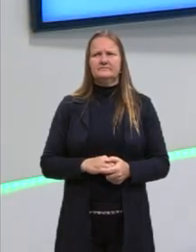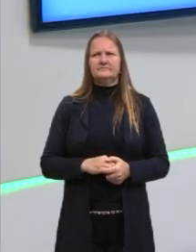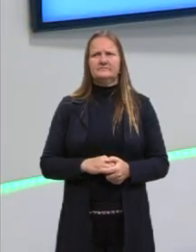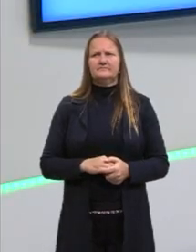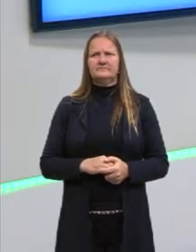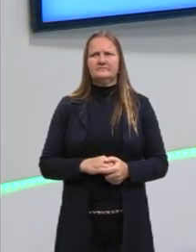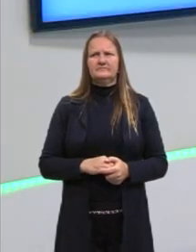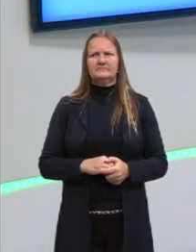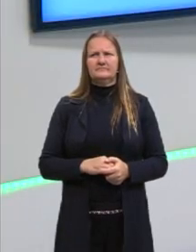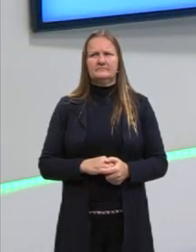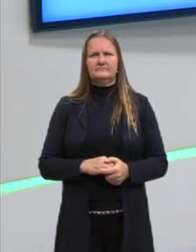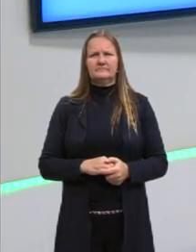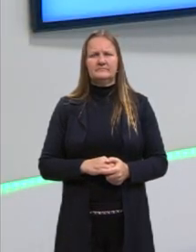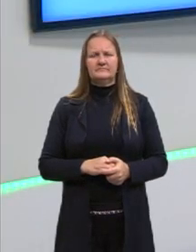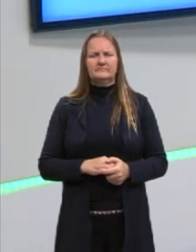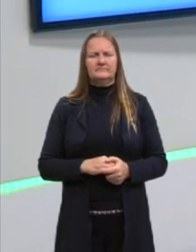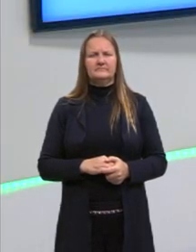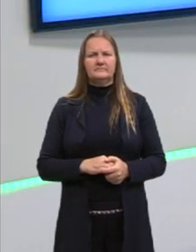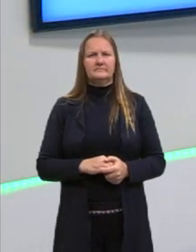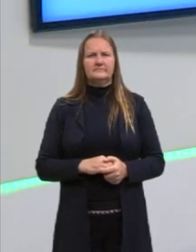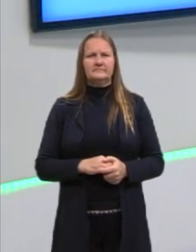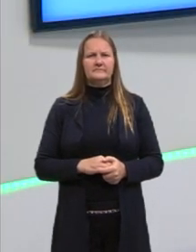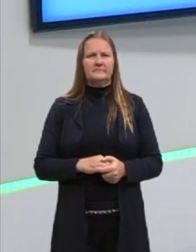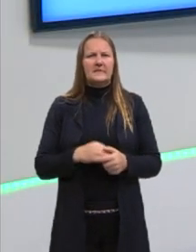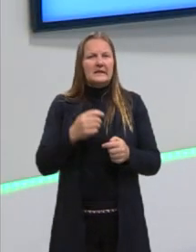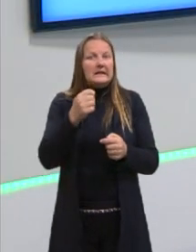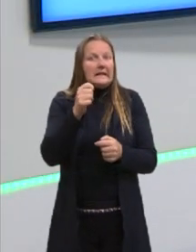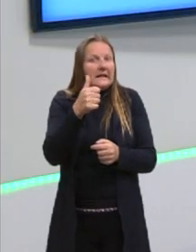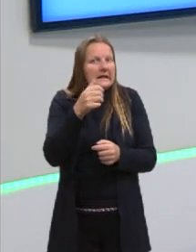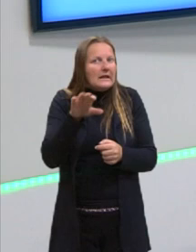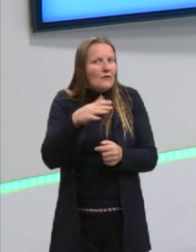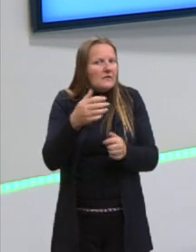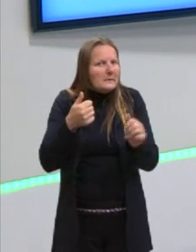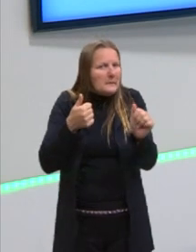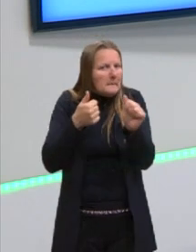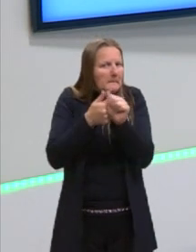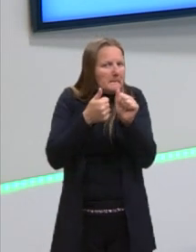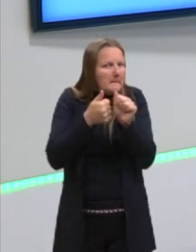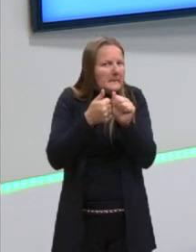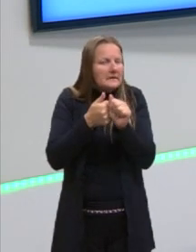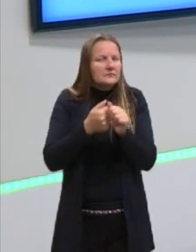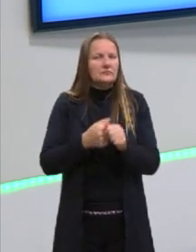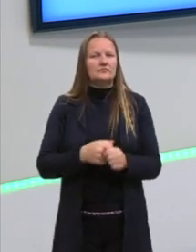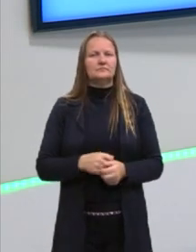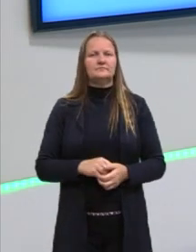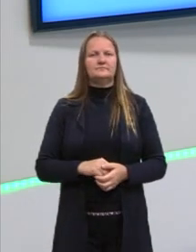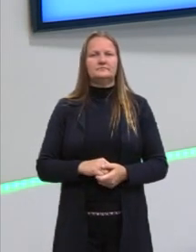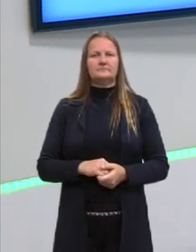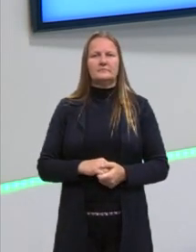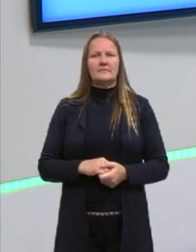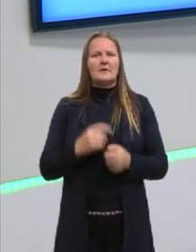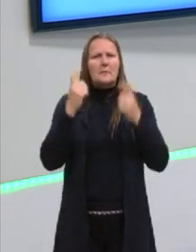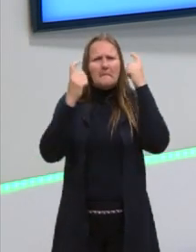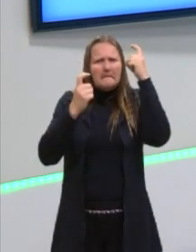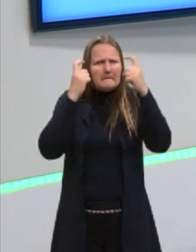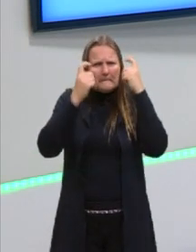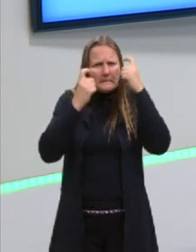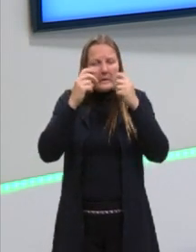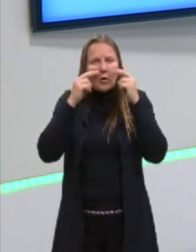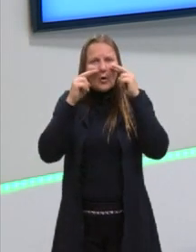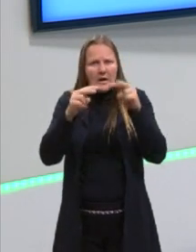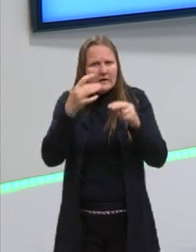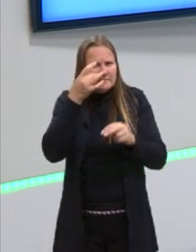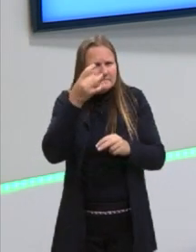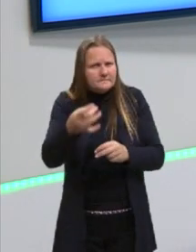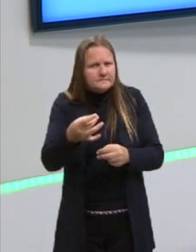respostas mais próximas. Então, na hora ali das resoluções das exatas, se preocupem em olhar, de repente,